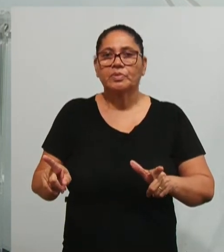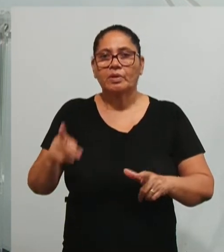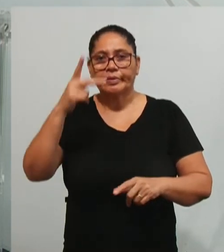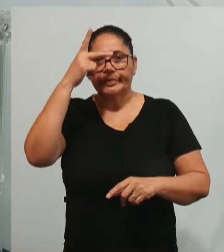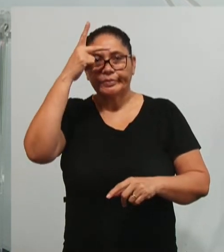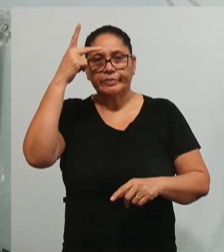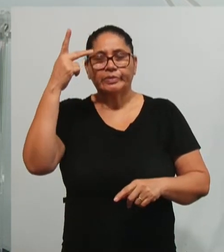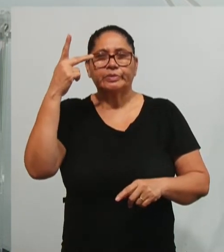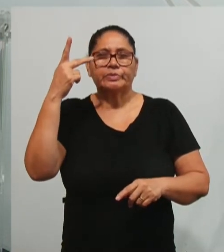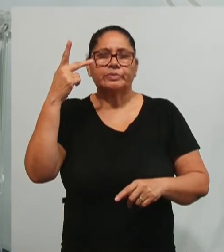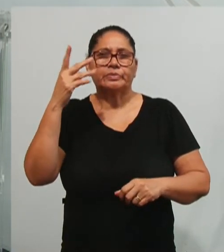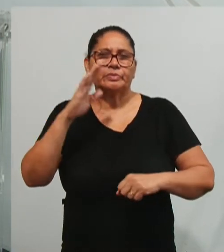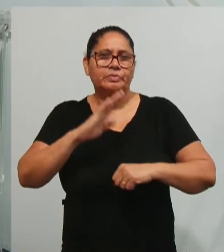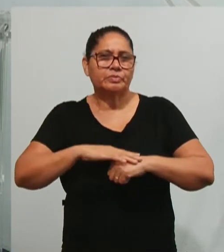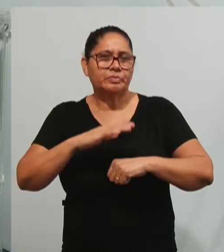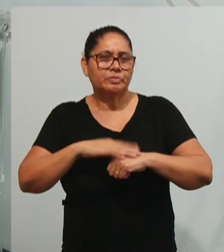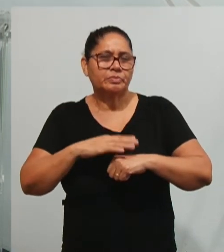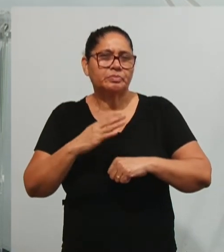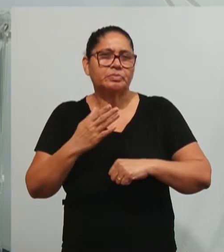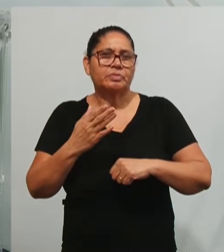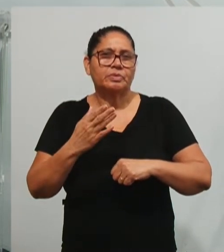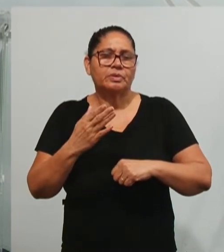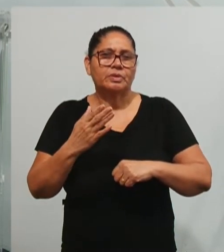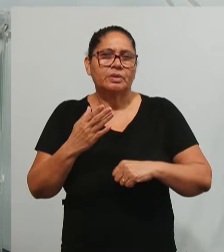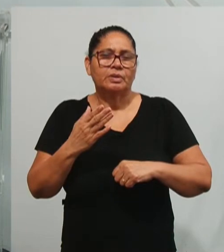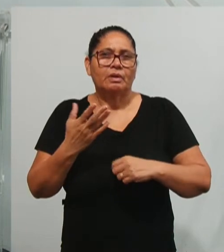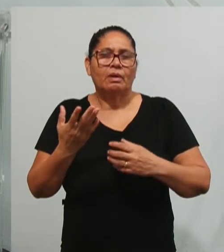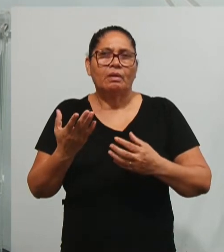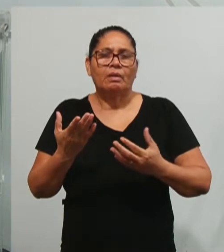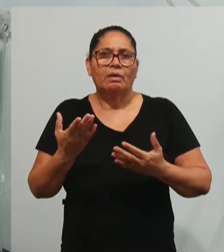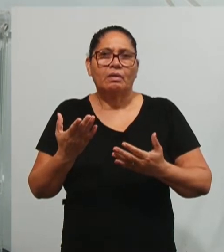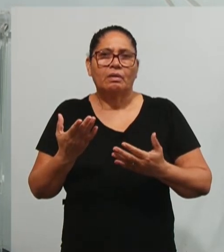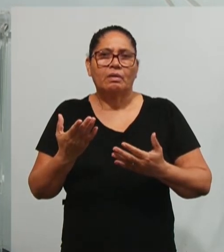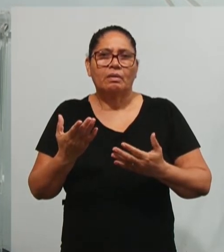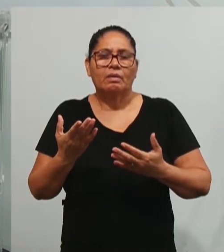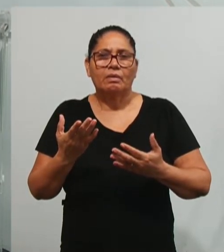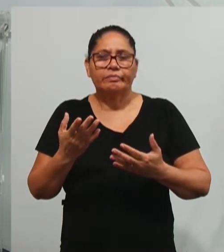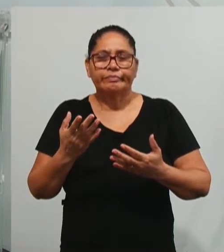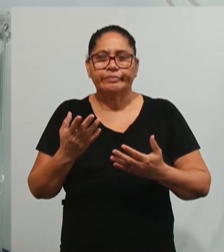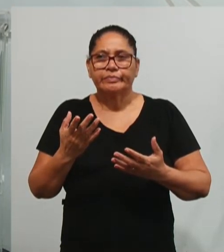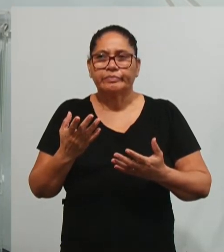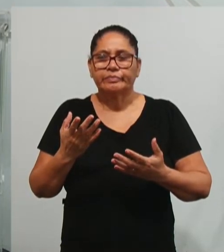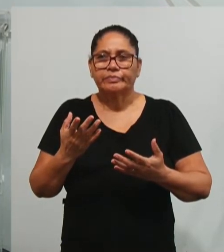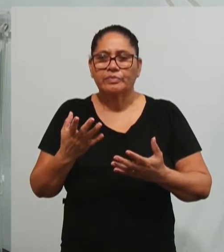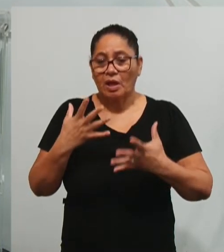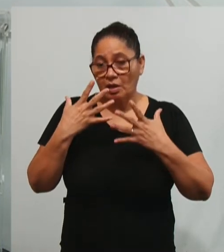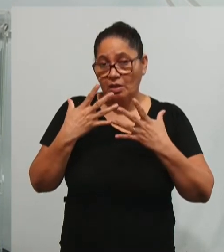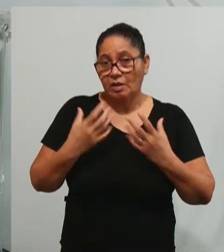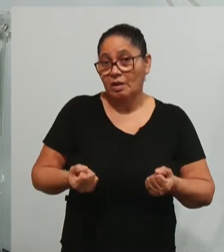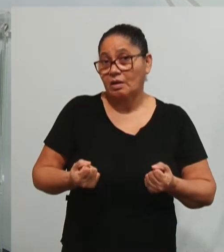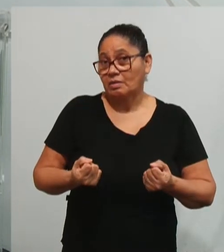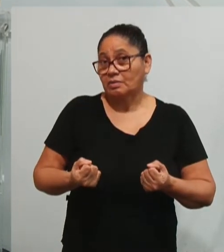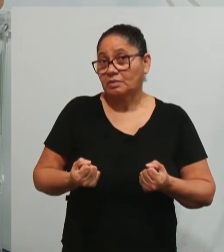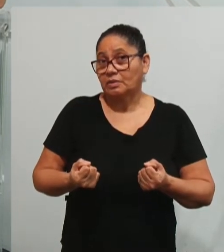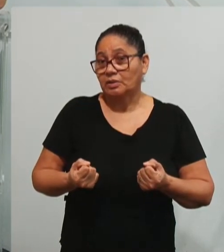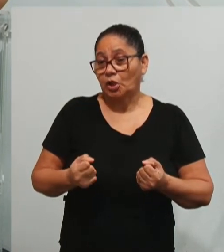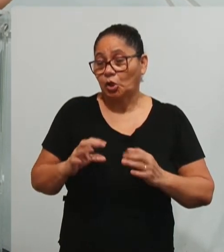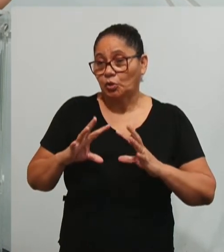que estão em condição, que são, o que eles consideram assim, que são pessoas dominadas por uma classe dominante, que